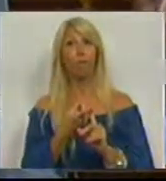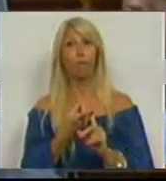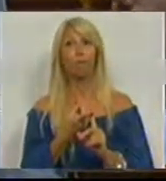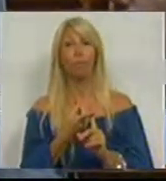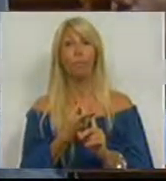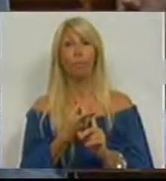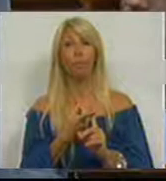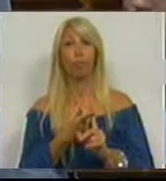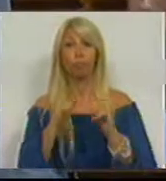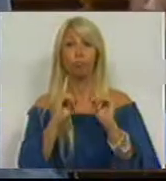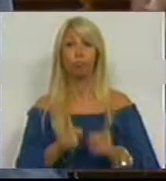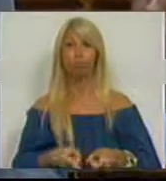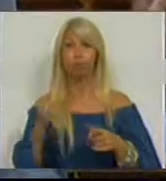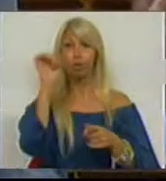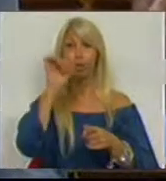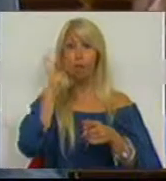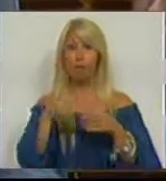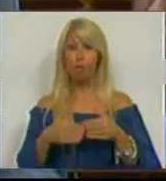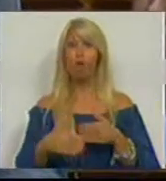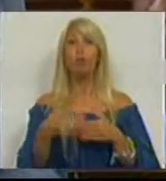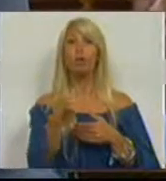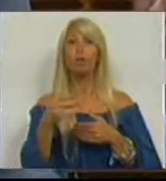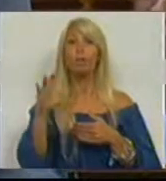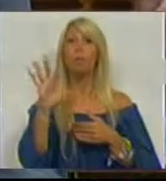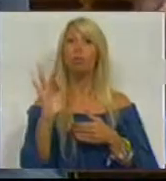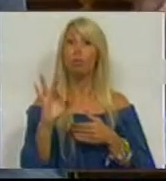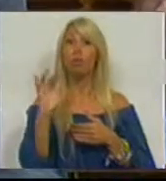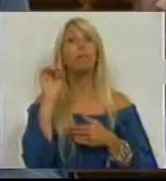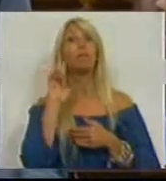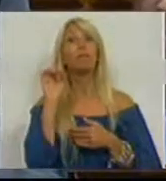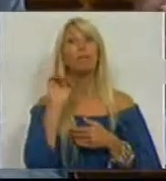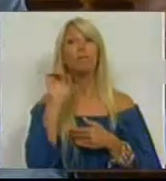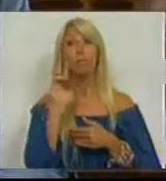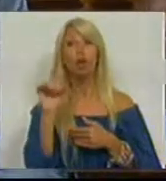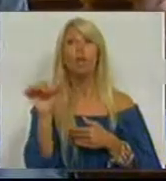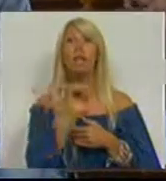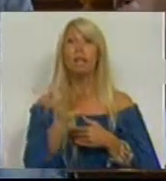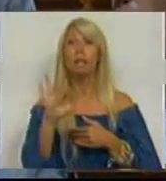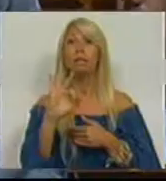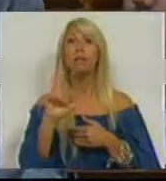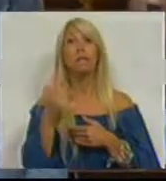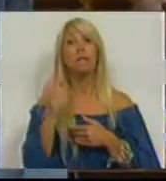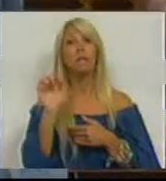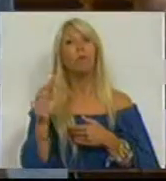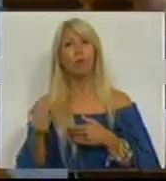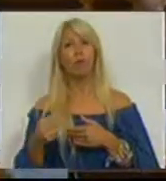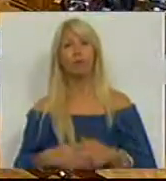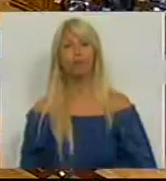a janeiro de 2014 atinja valor de 545 euros.